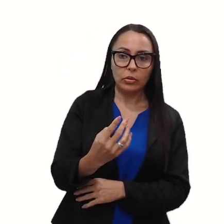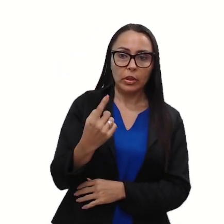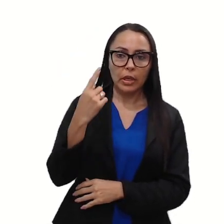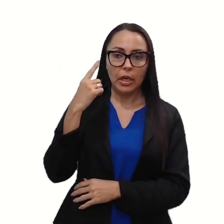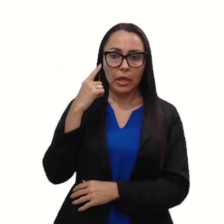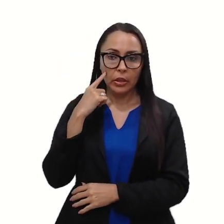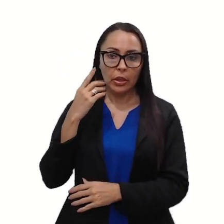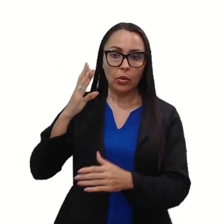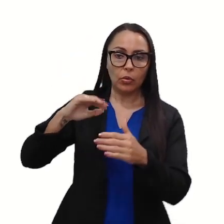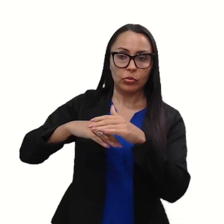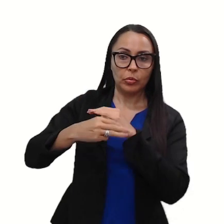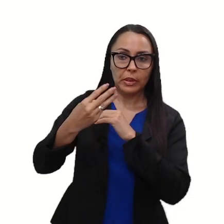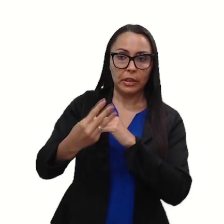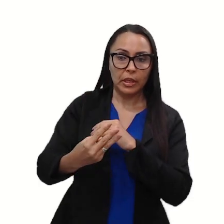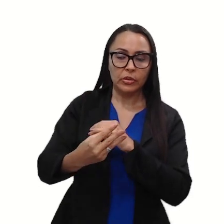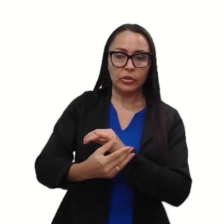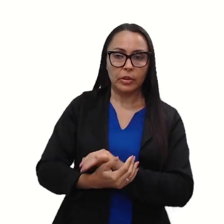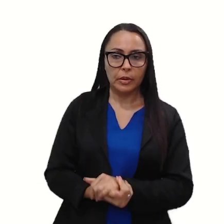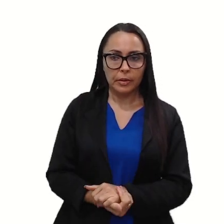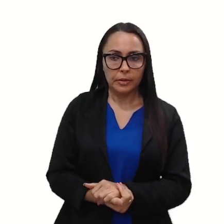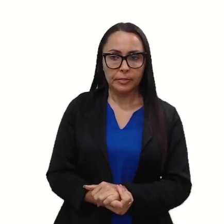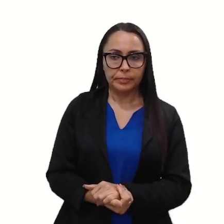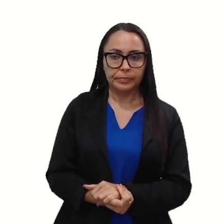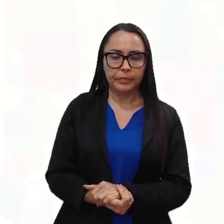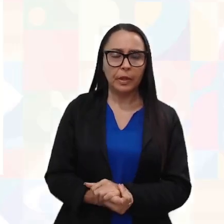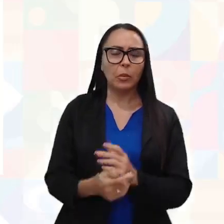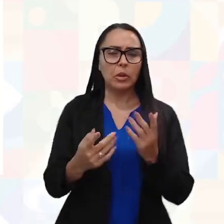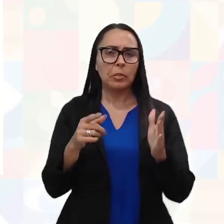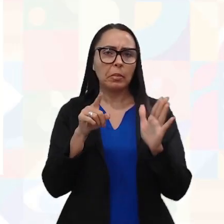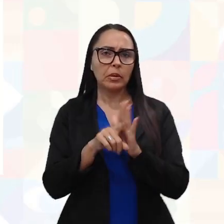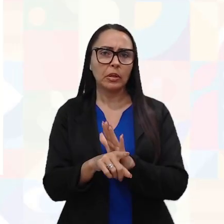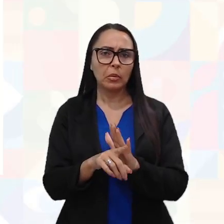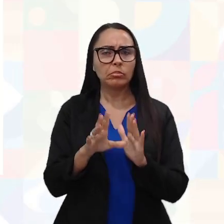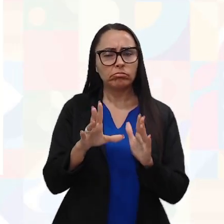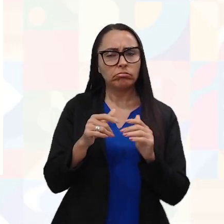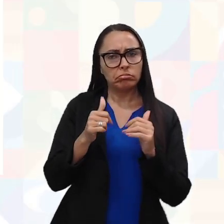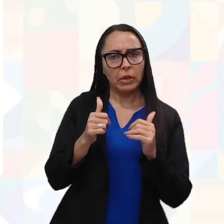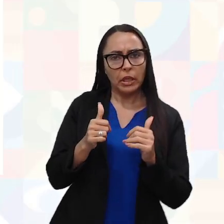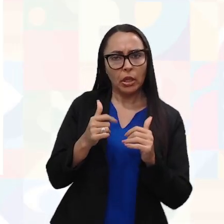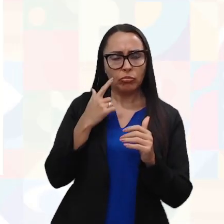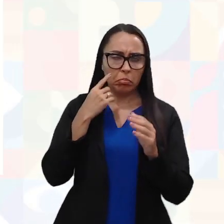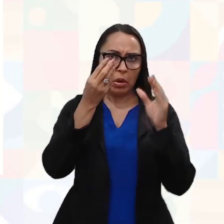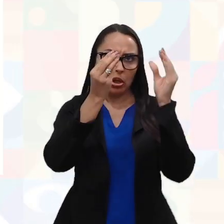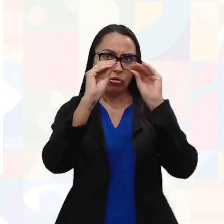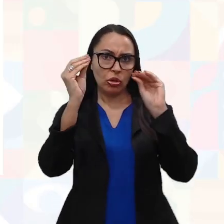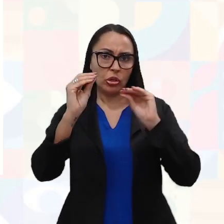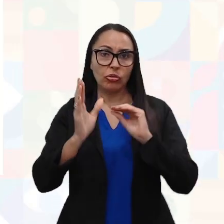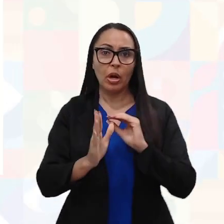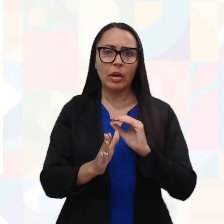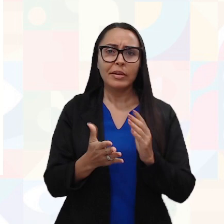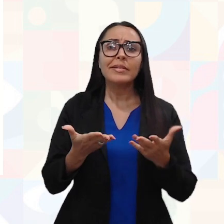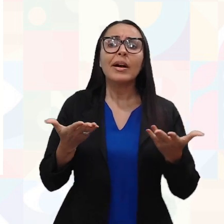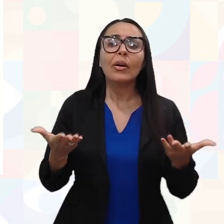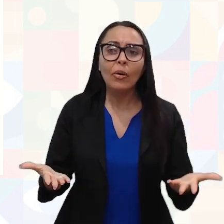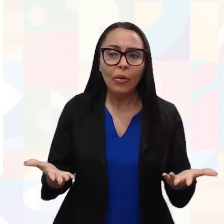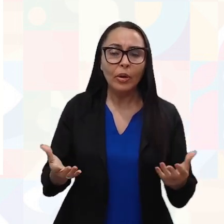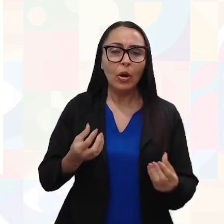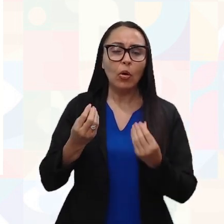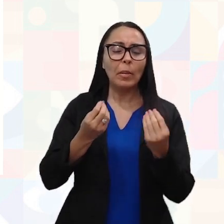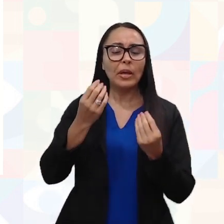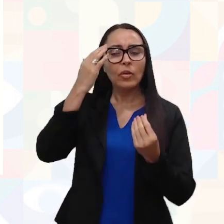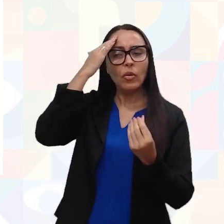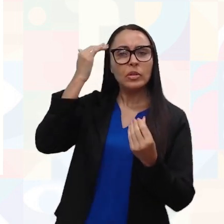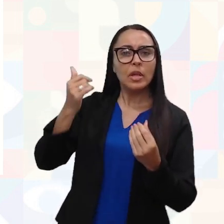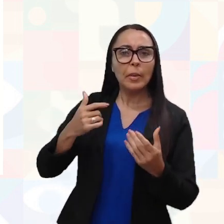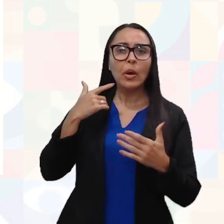tendência ficou com 3. Aí você pode estar me perguntando, tudo bem, professora, já preenchi, mas e agora? Como é que eu vou saber